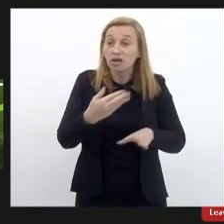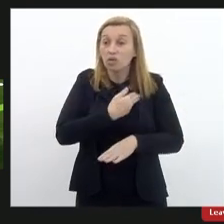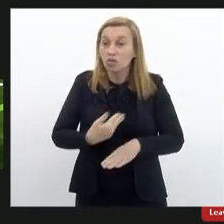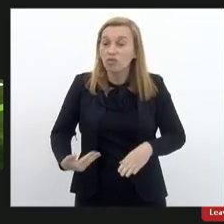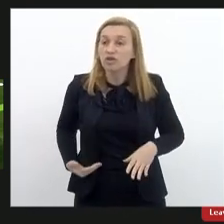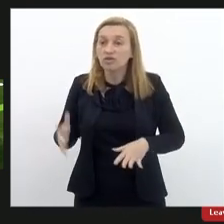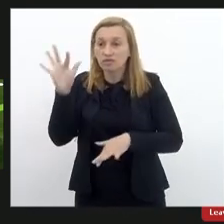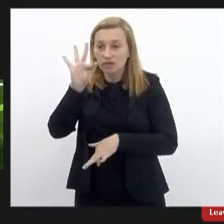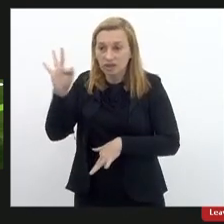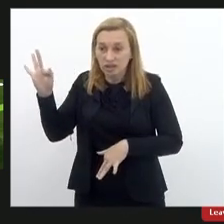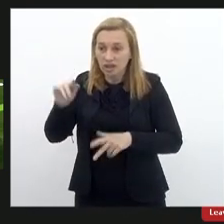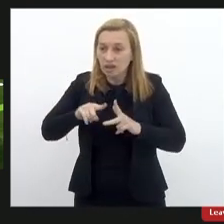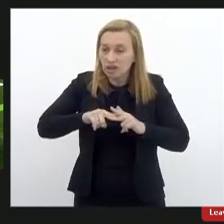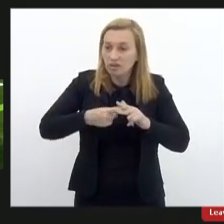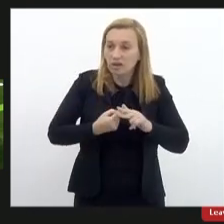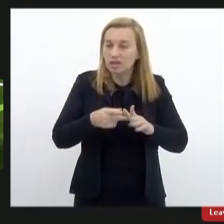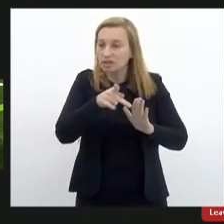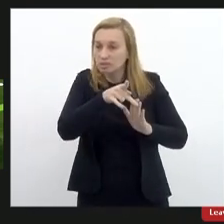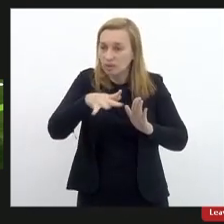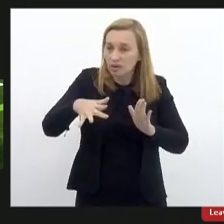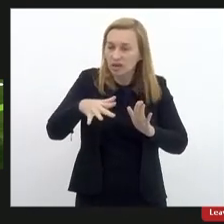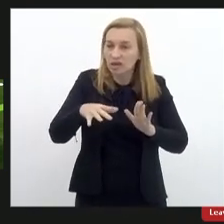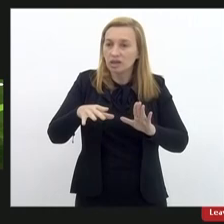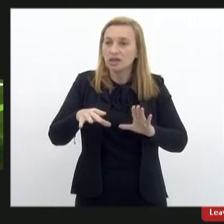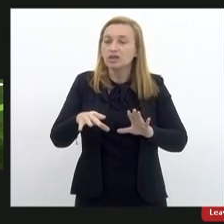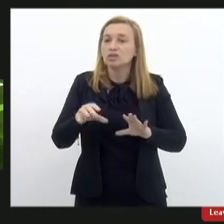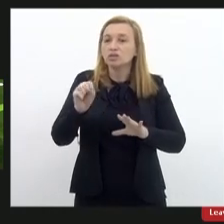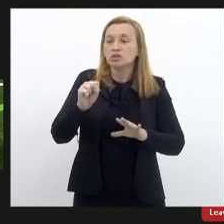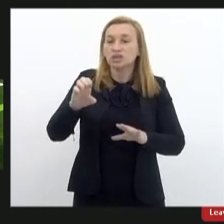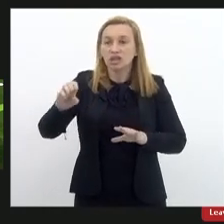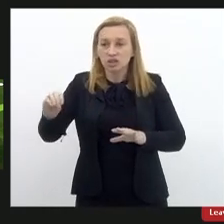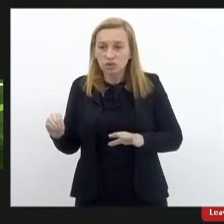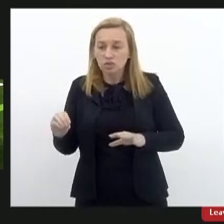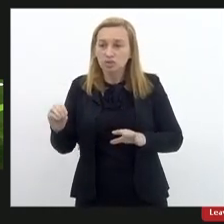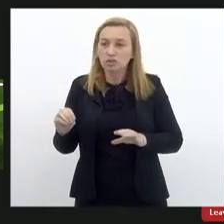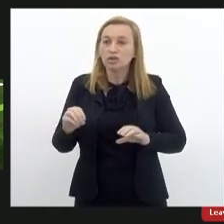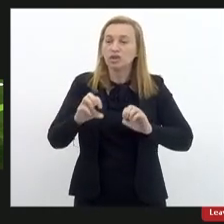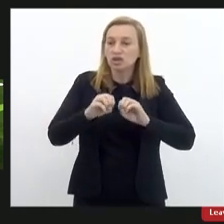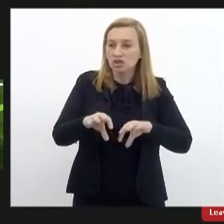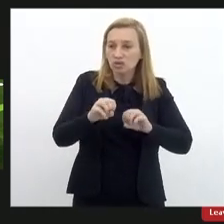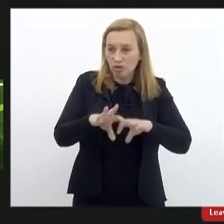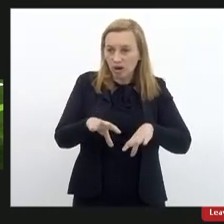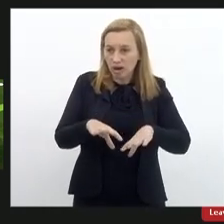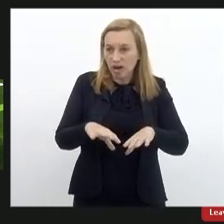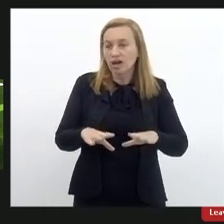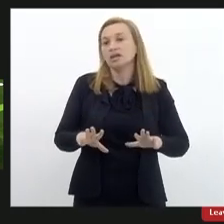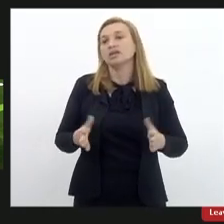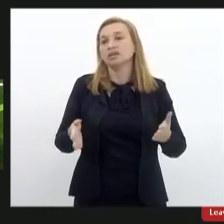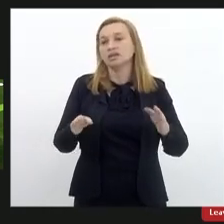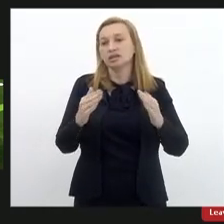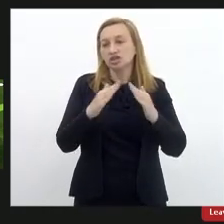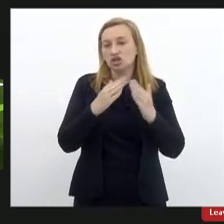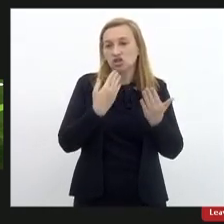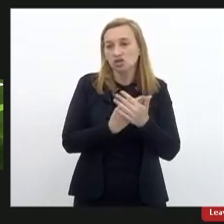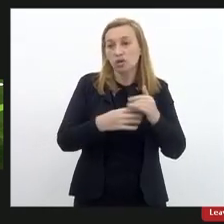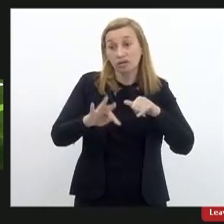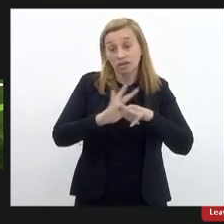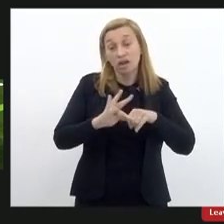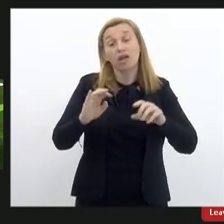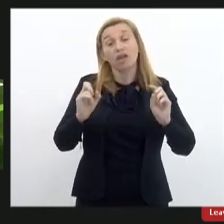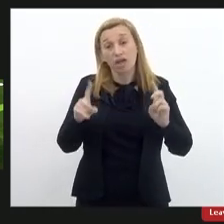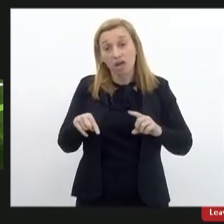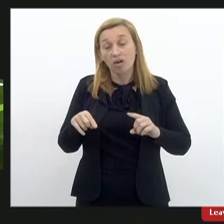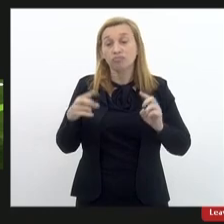federal regulariza ela através do centro escolar e através do SISTEC, no caso, das escolas técnicas. Então, essa é uma